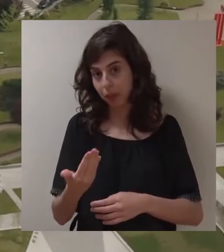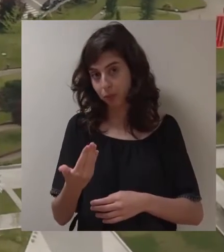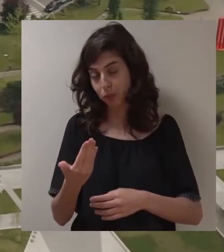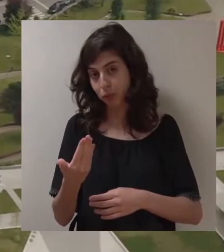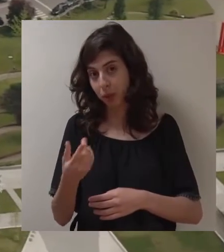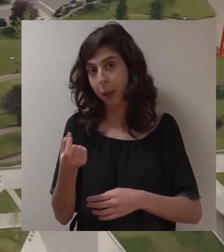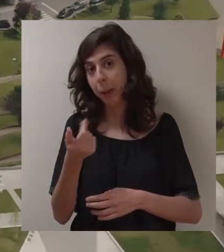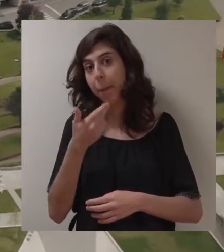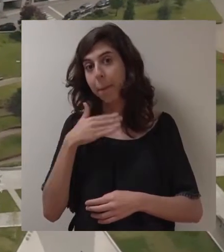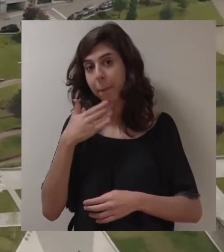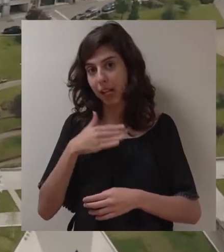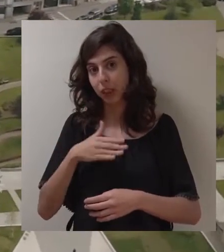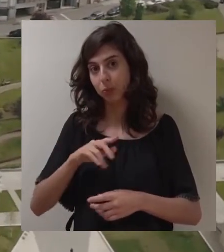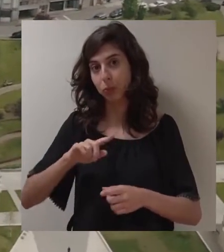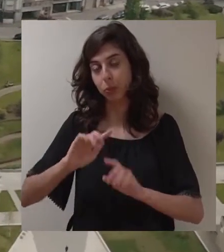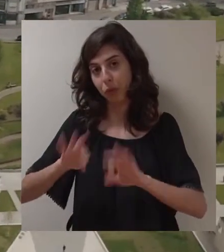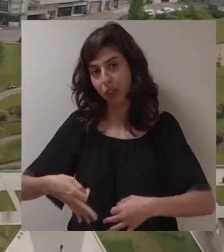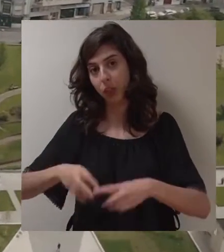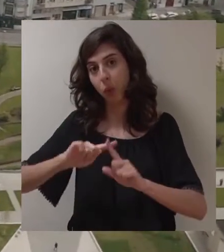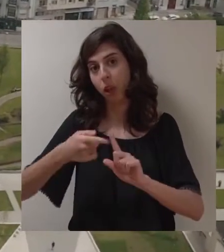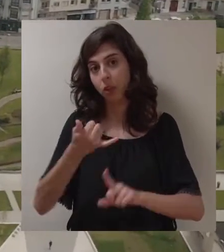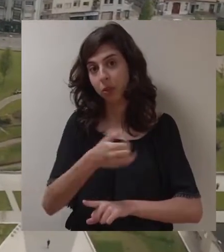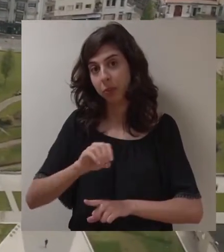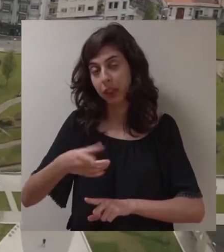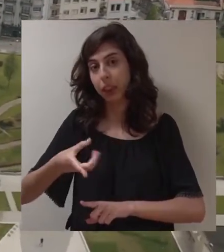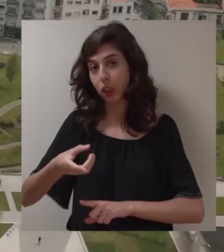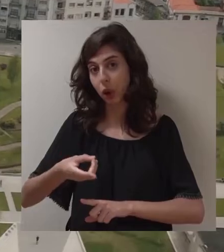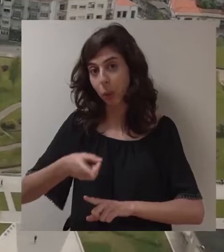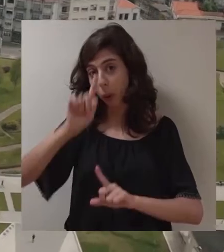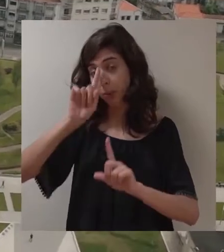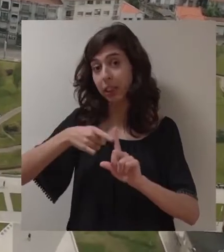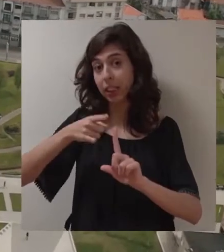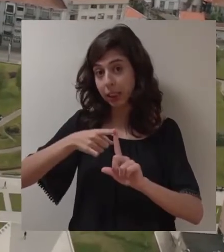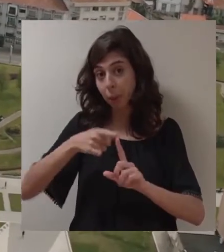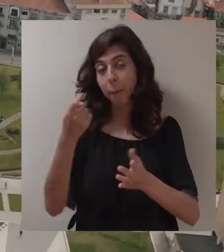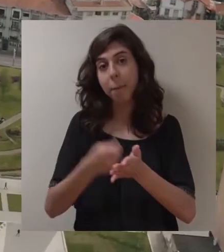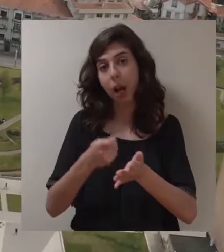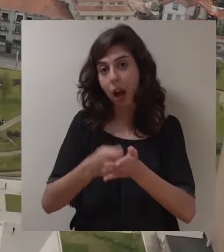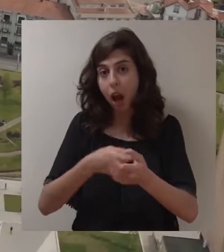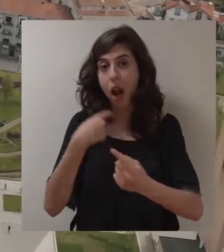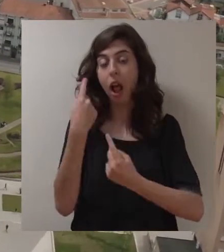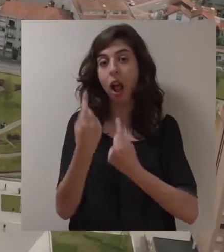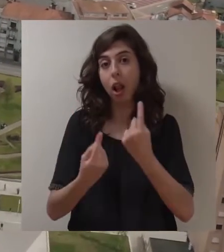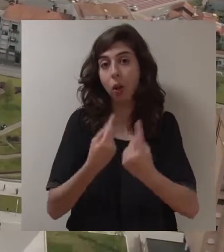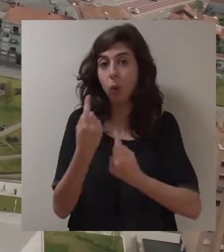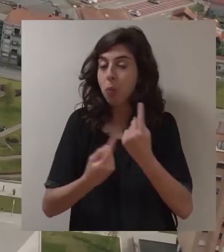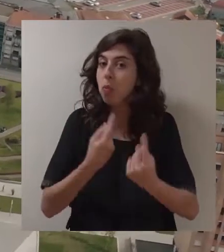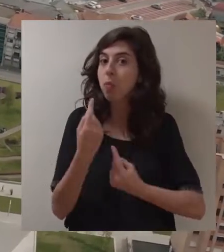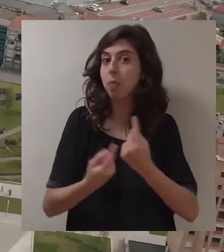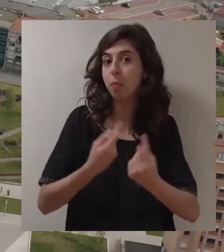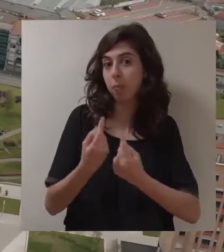Contraímos um empréstimo em finais de 2019 para liquidar algumas das